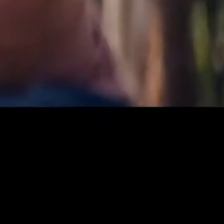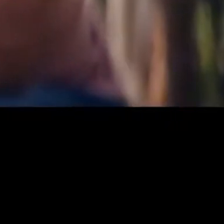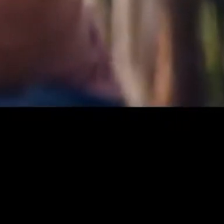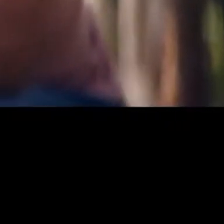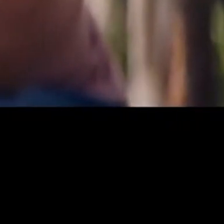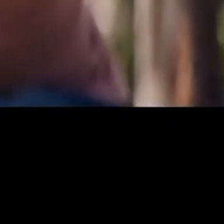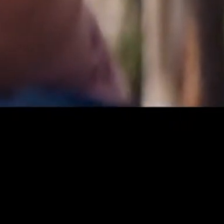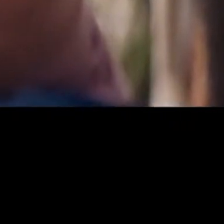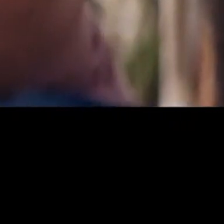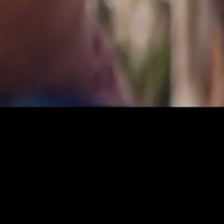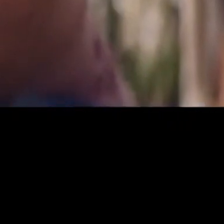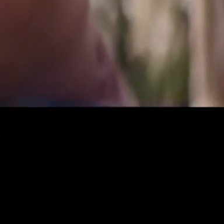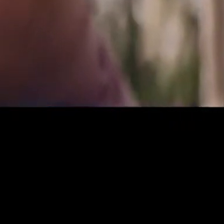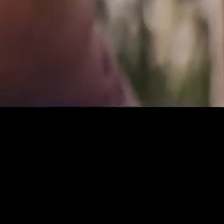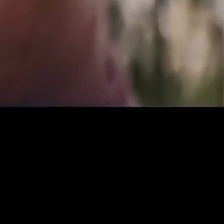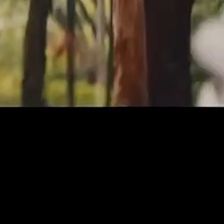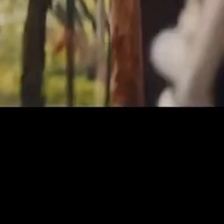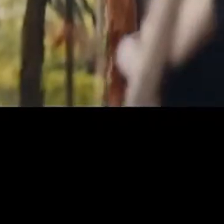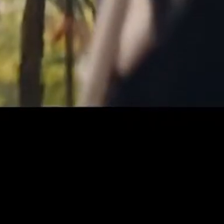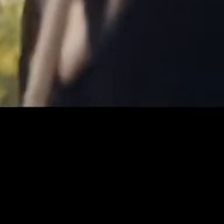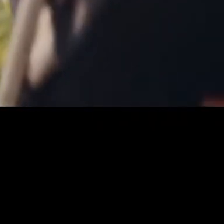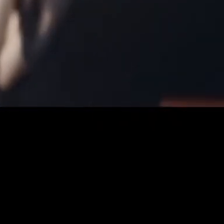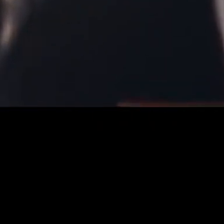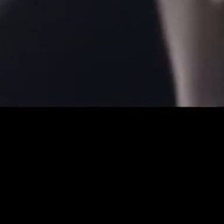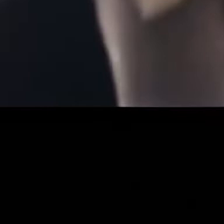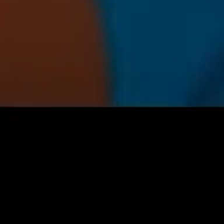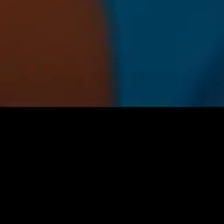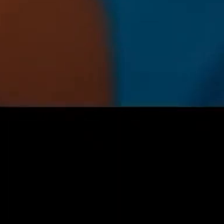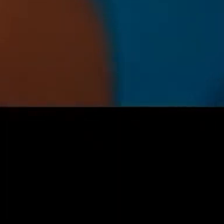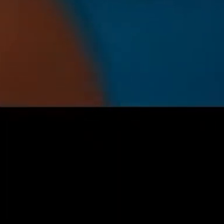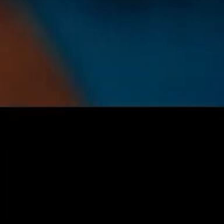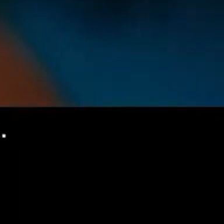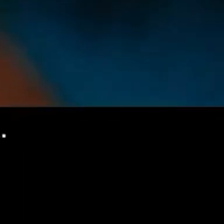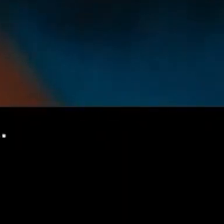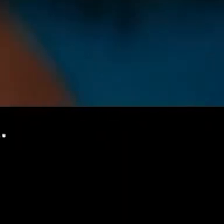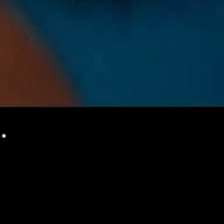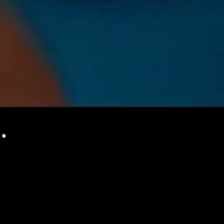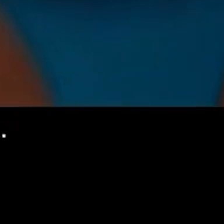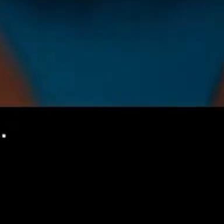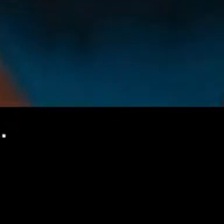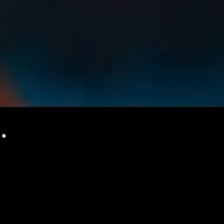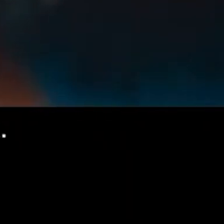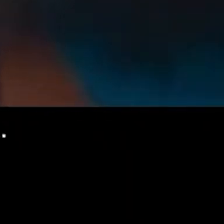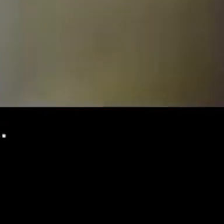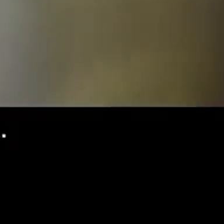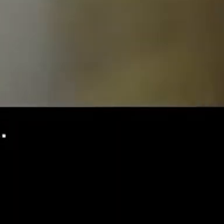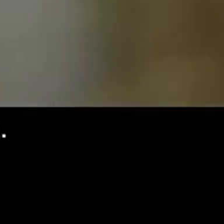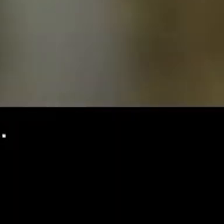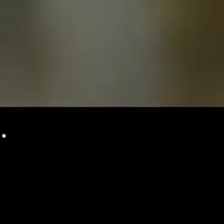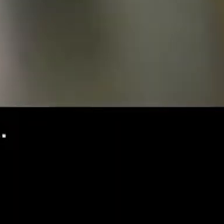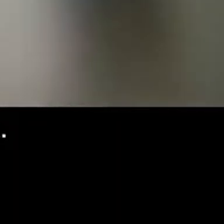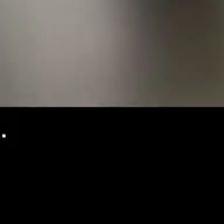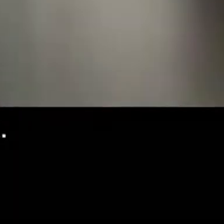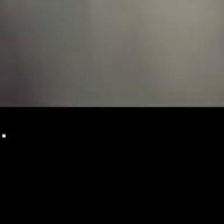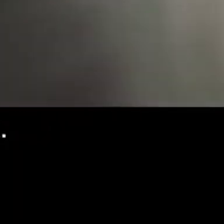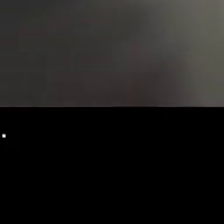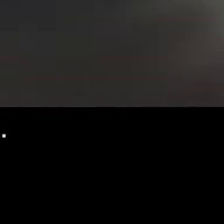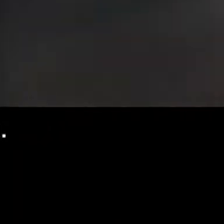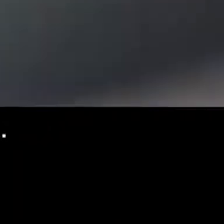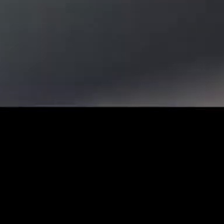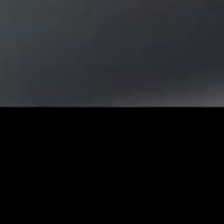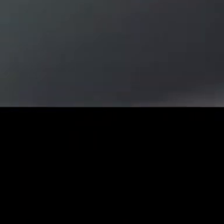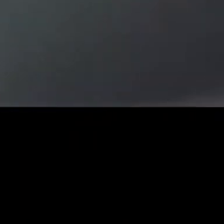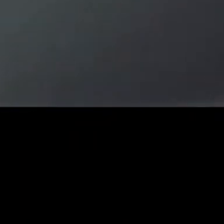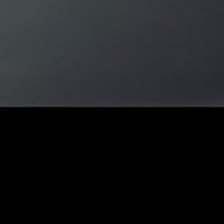que vivia incrível, mais do que eu imaginava. Ser pai era um sonho. E você me permitiu presenciar o nascimento da minha